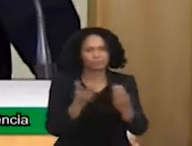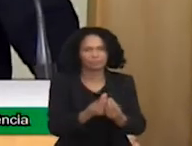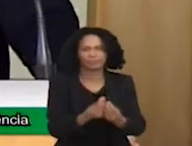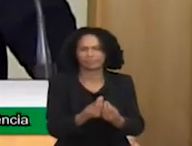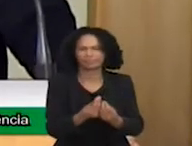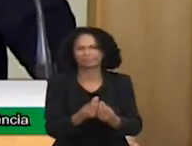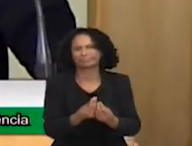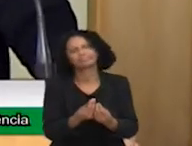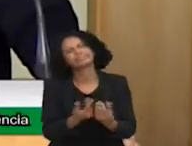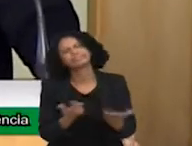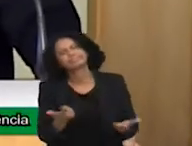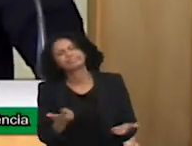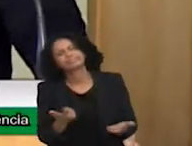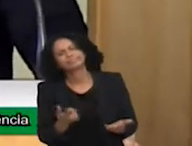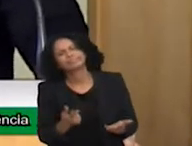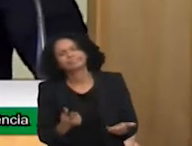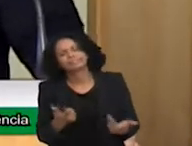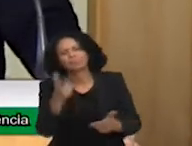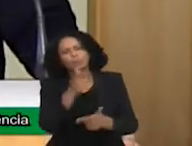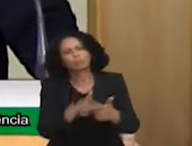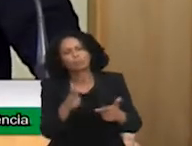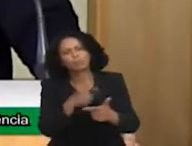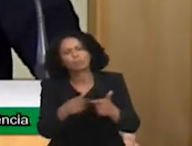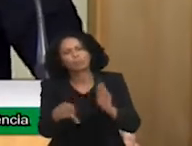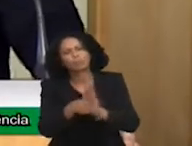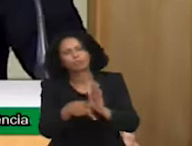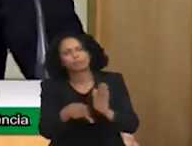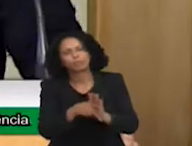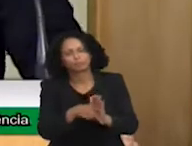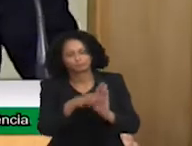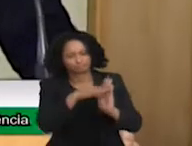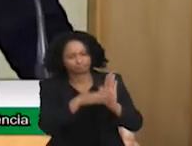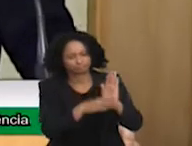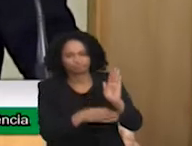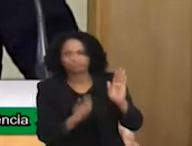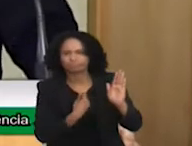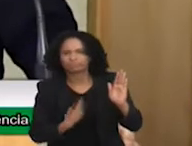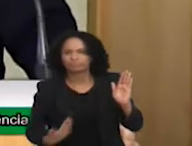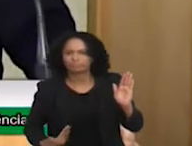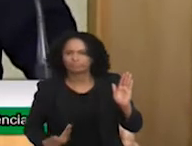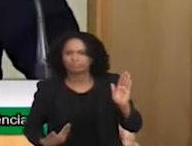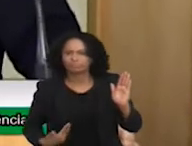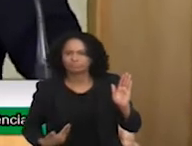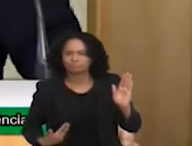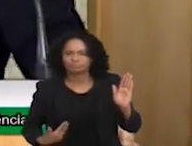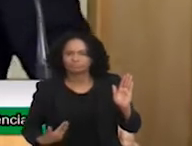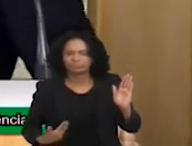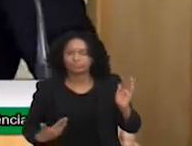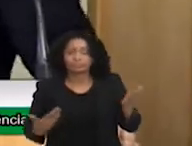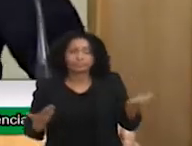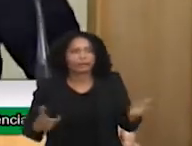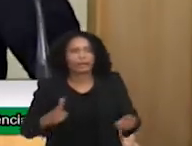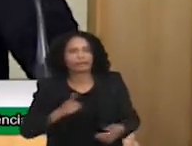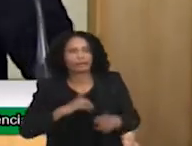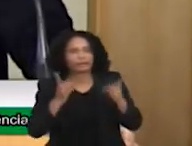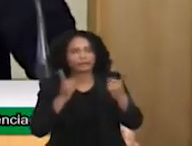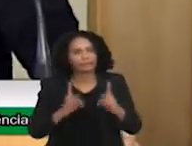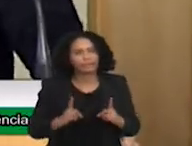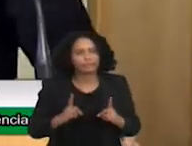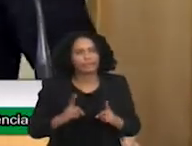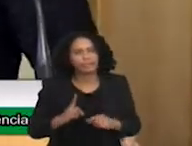da política do ser? Também segmentado. Então, eu tenho deficiência intelectual e física.